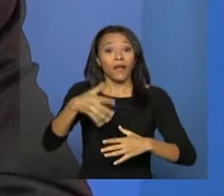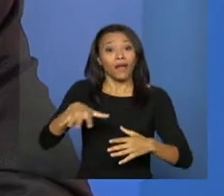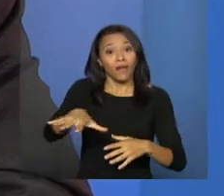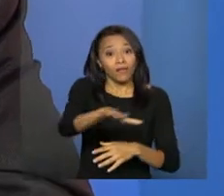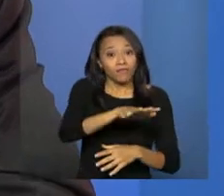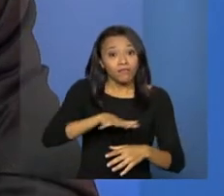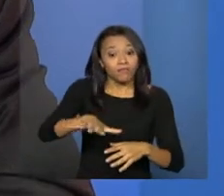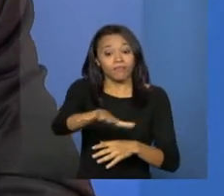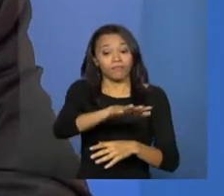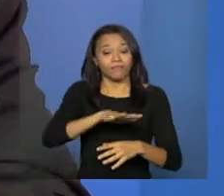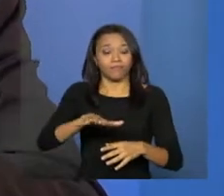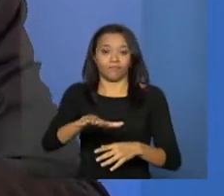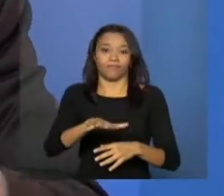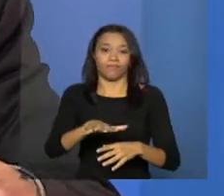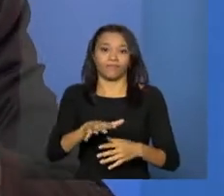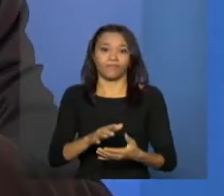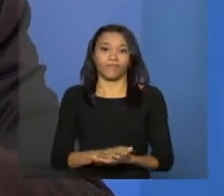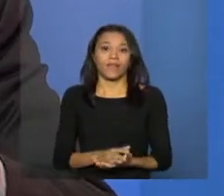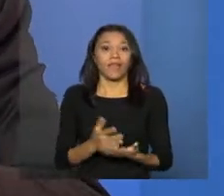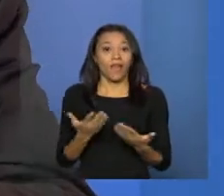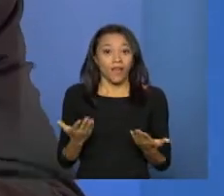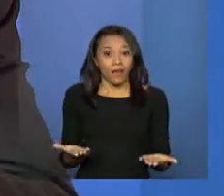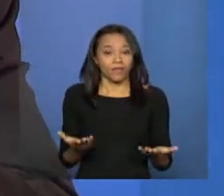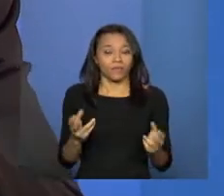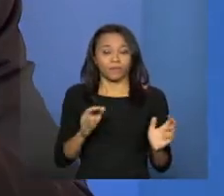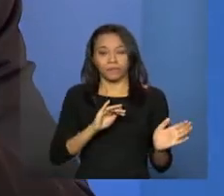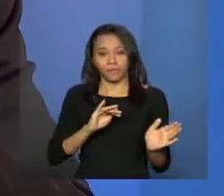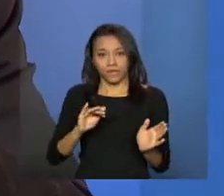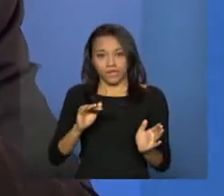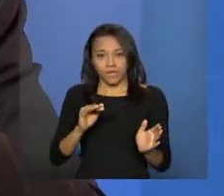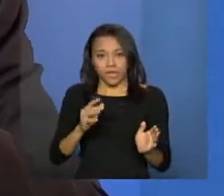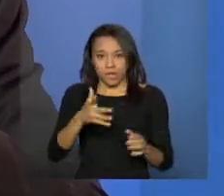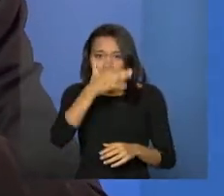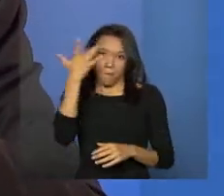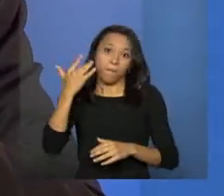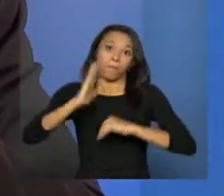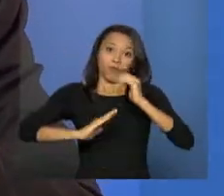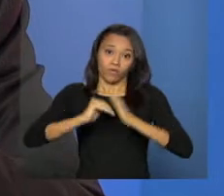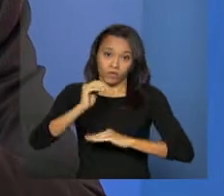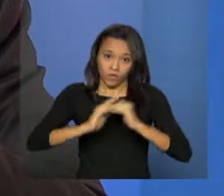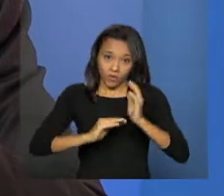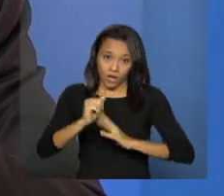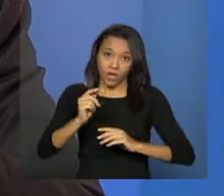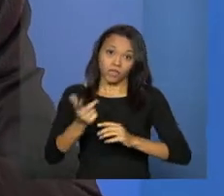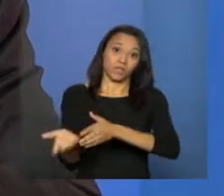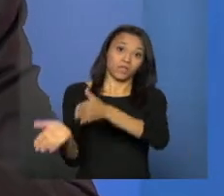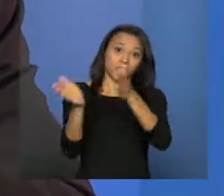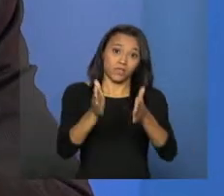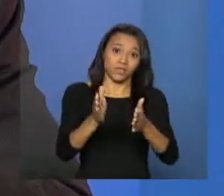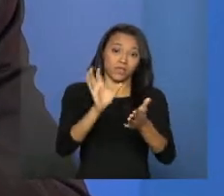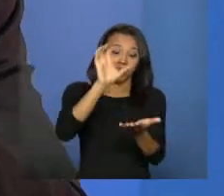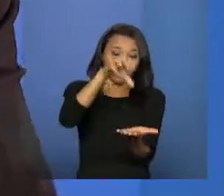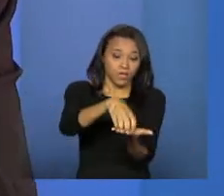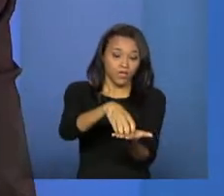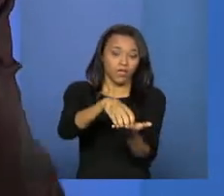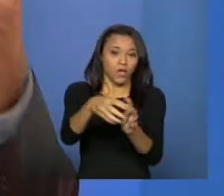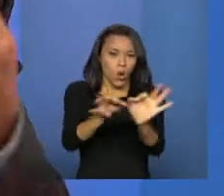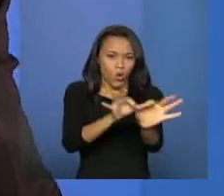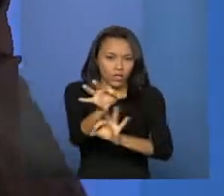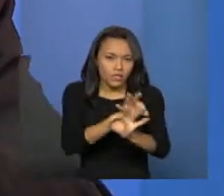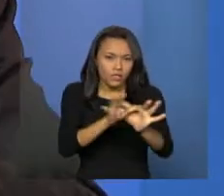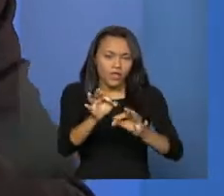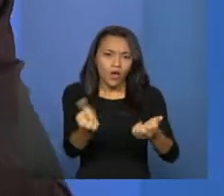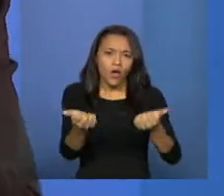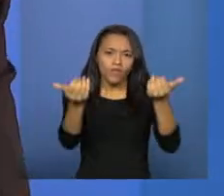da assistência social. Essa é uma questão que está colocada. Servidores efetivos responsáveis pela organização e oferta. Então, a